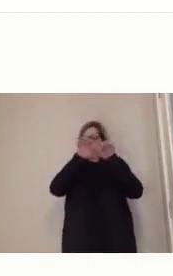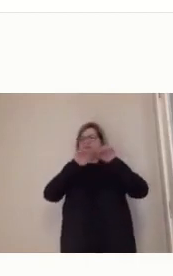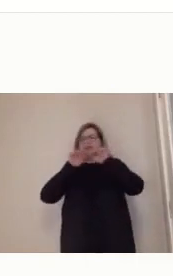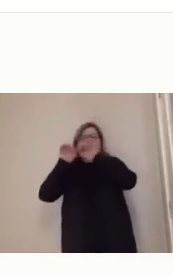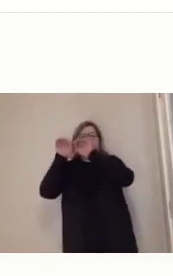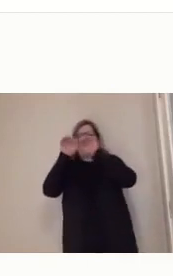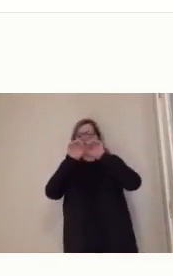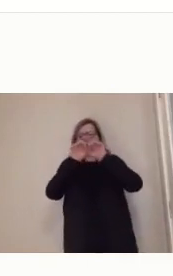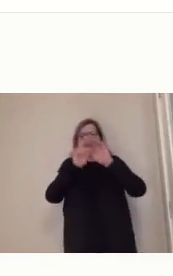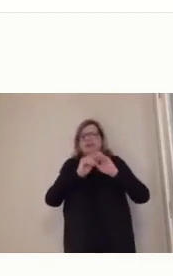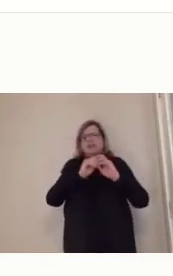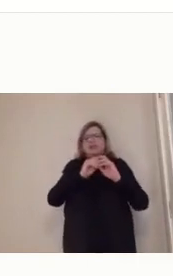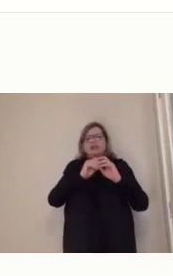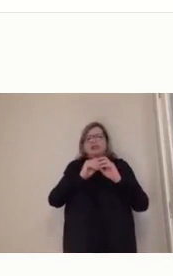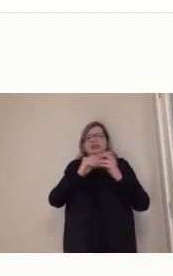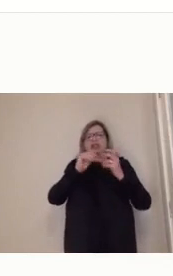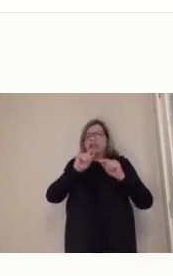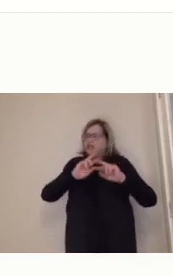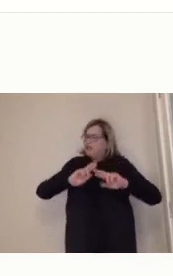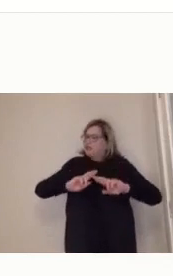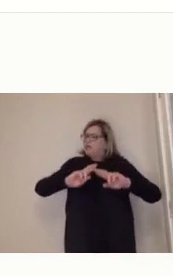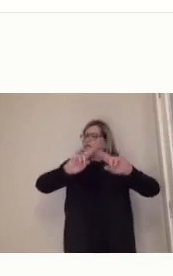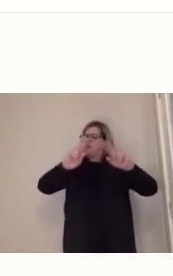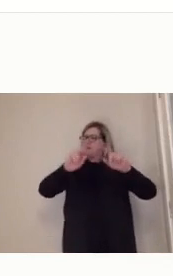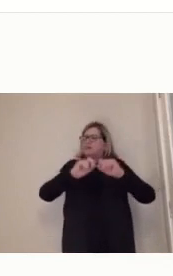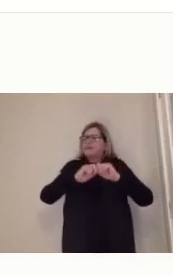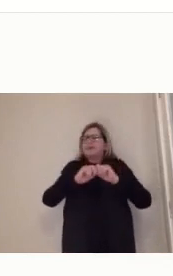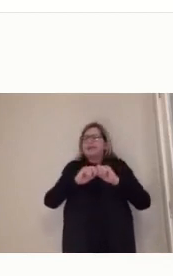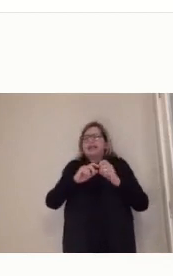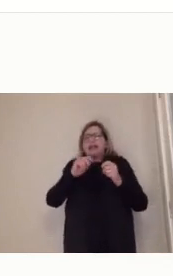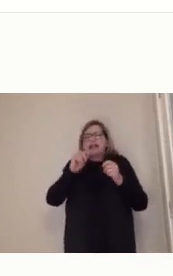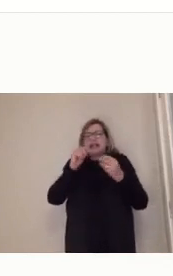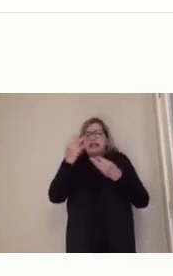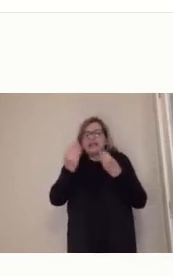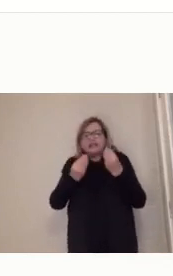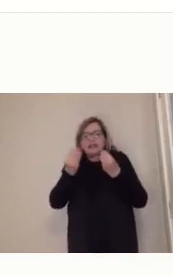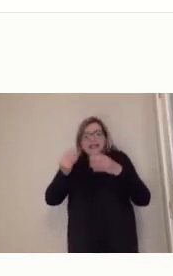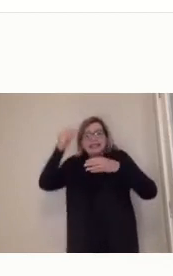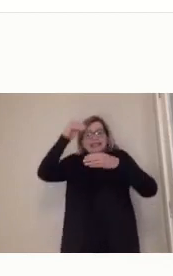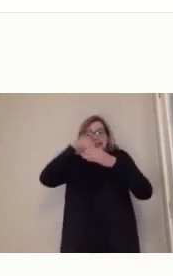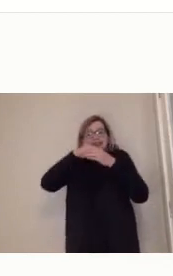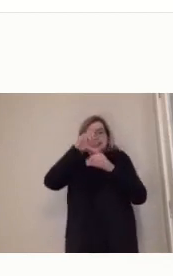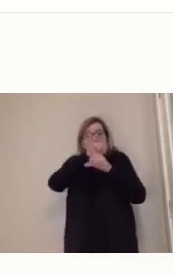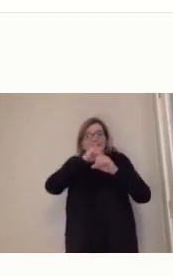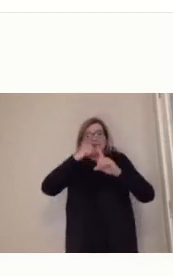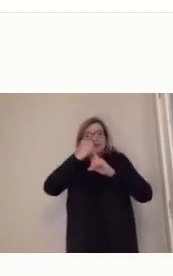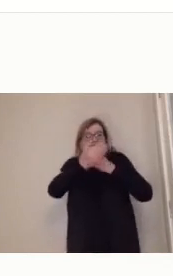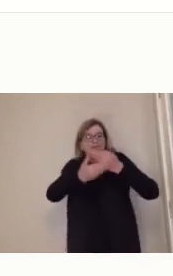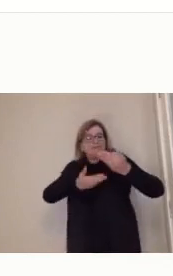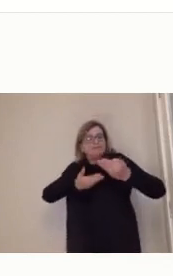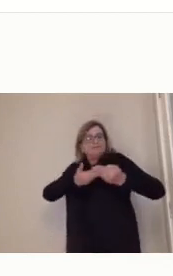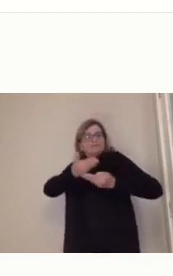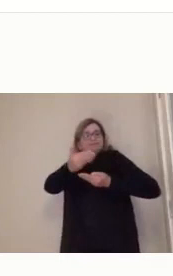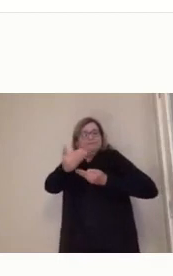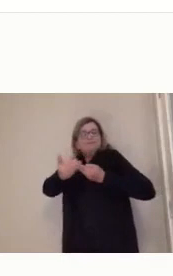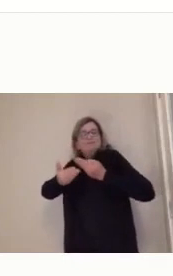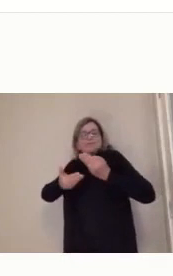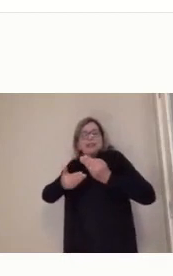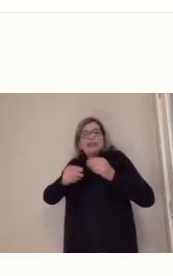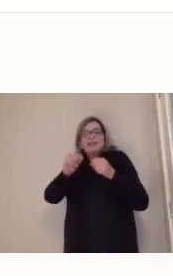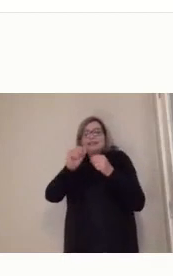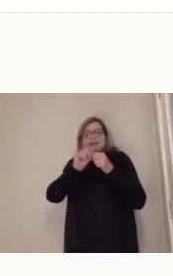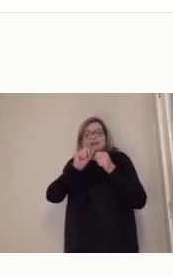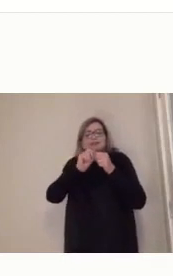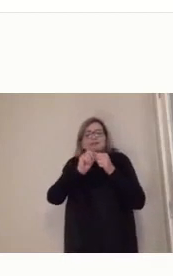rede, economicamente falando, e mesmo dentro do processo tecnológico, porque a tecnologia também leva algumas pessoas